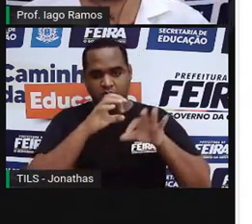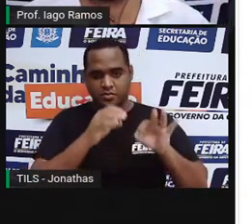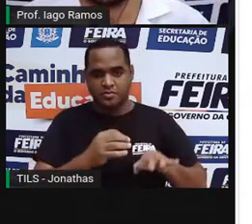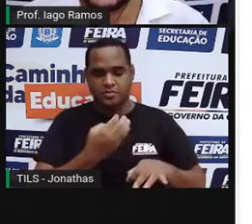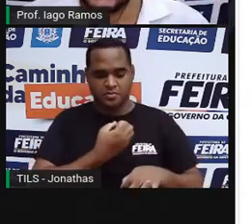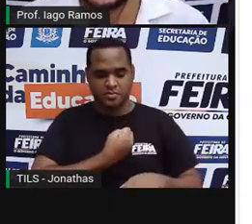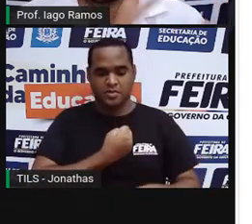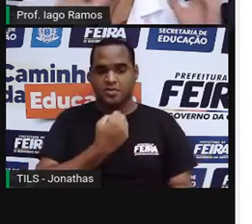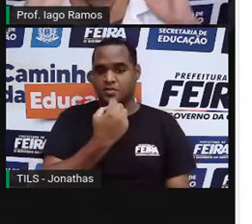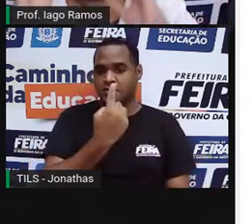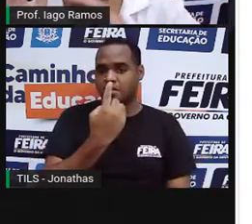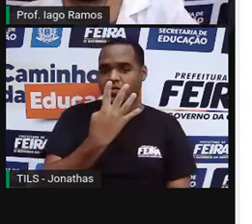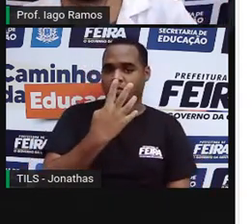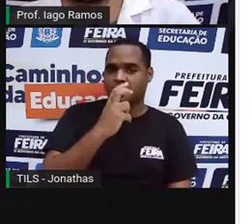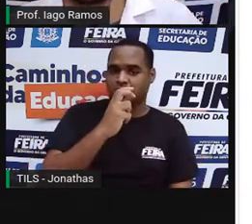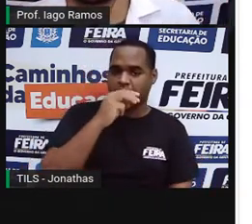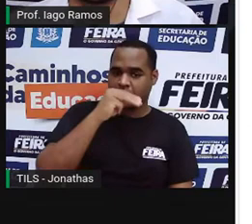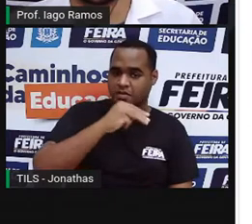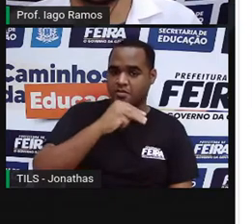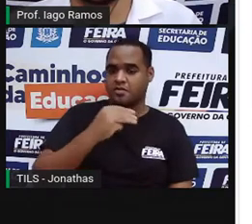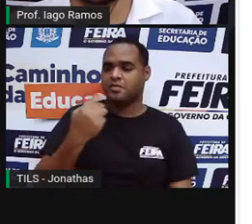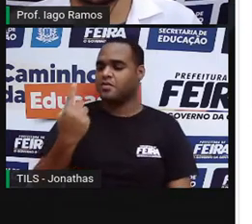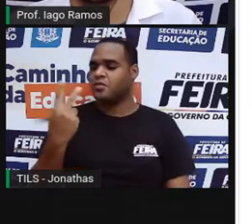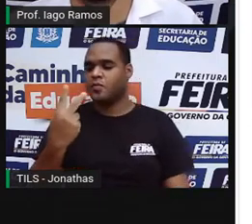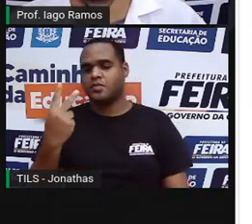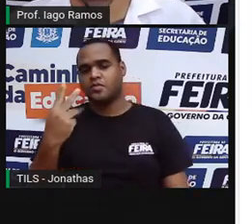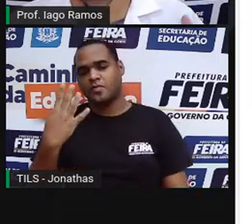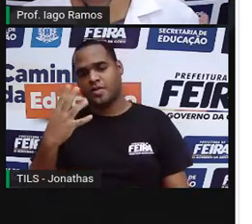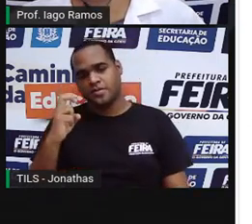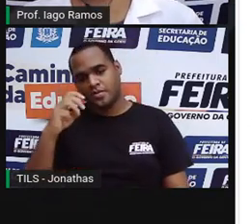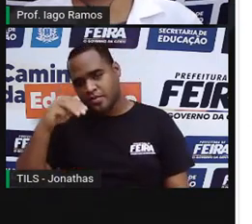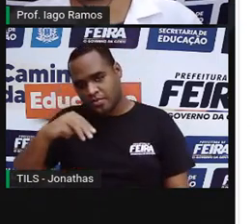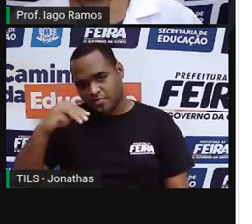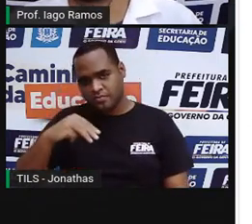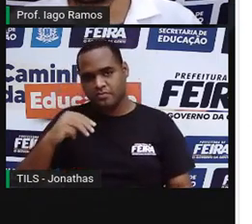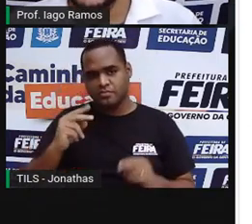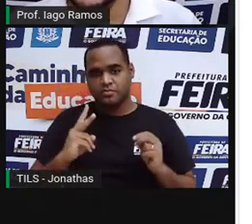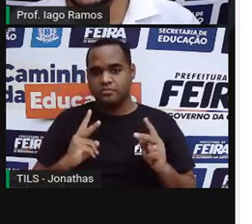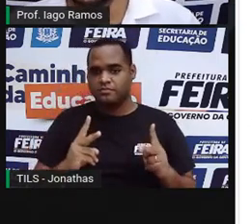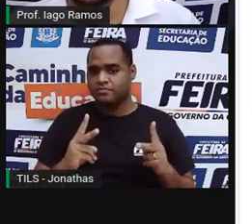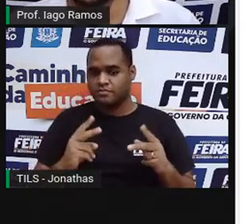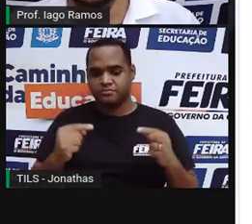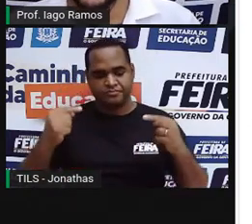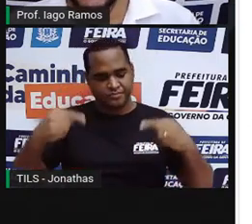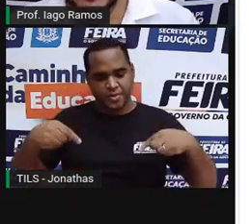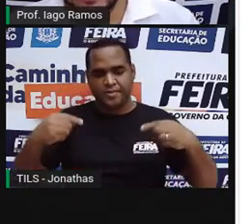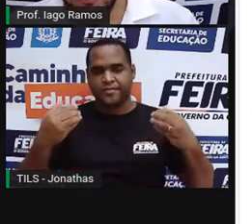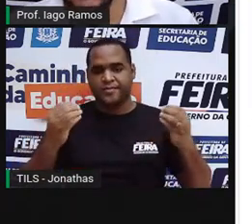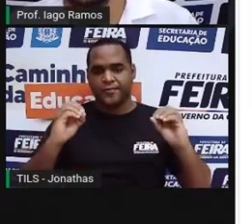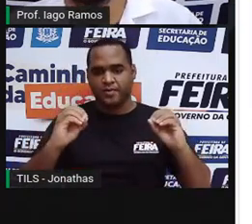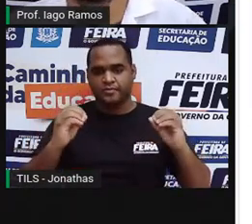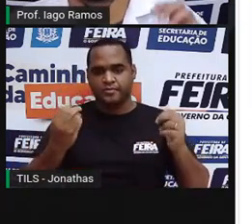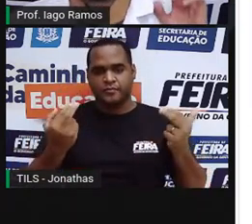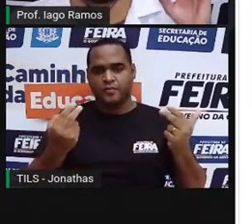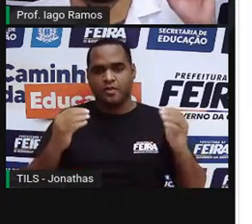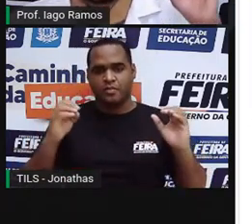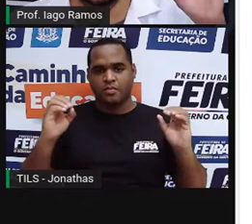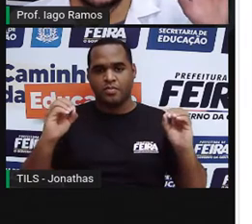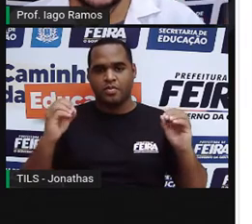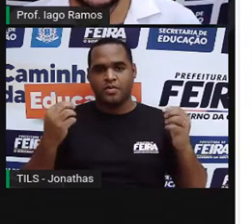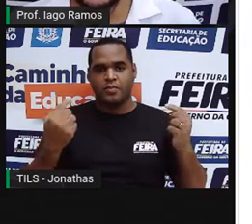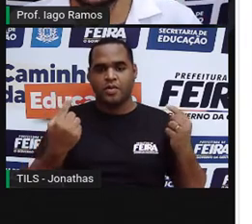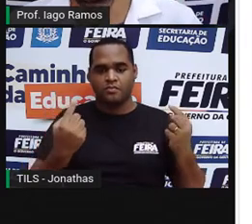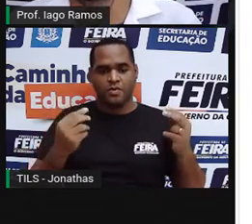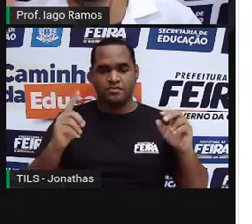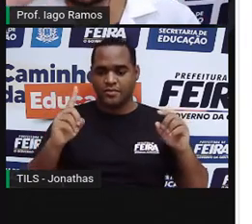45 minutos, segundo de 45 minutos, continuou empatado no tempo de prorrogação, primeiro tempo